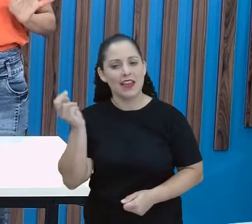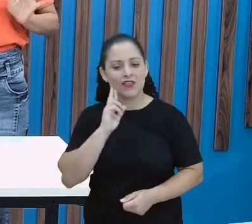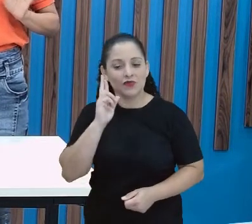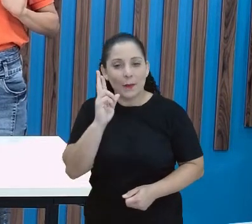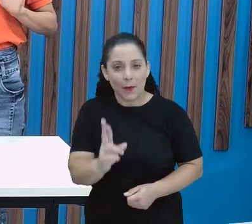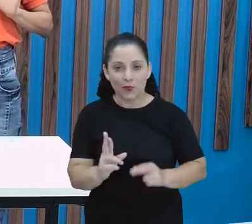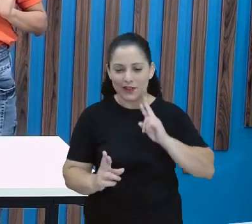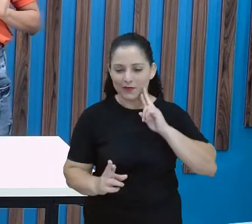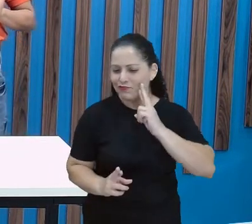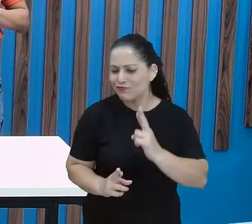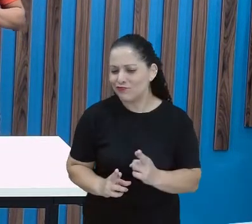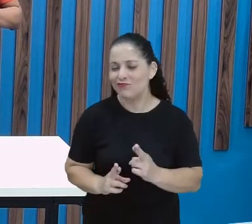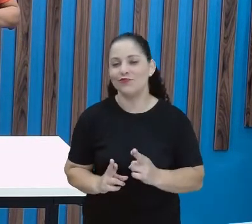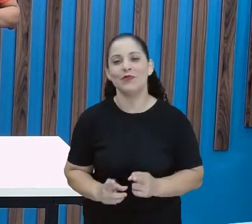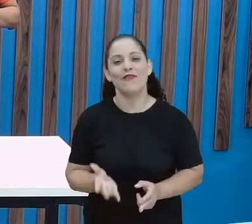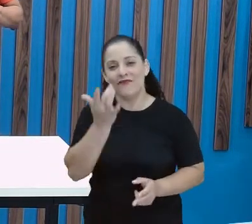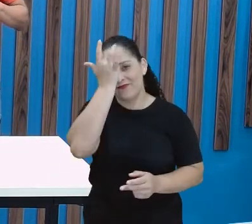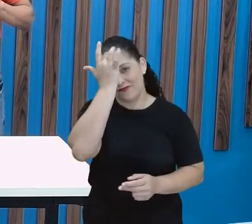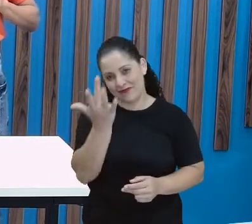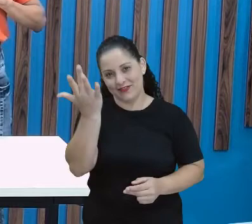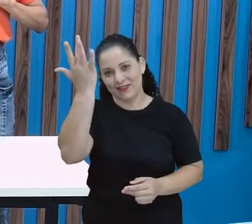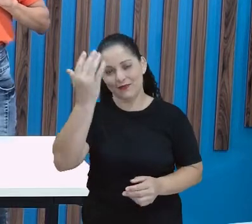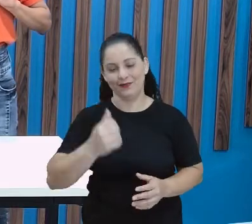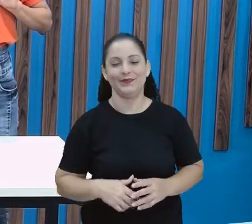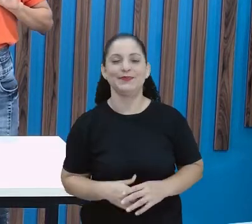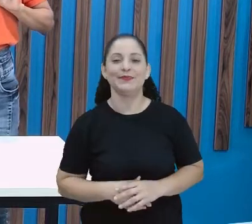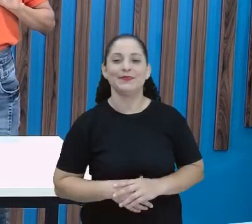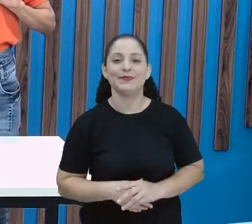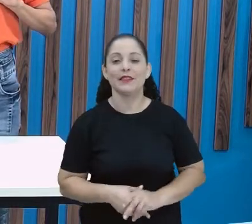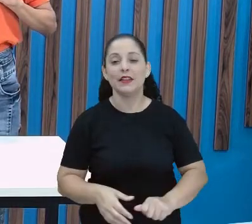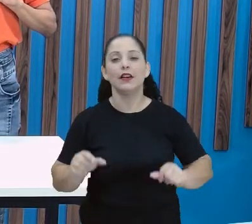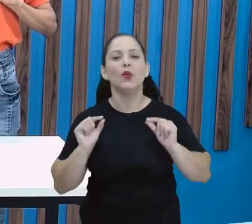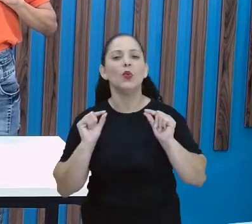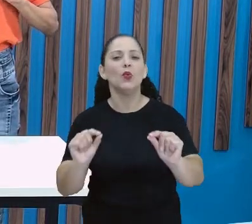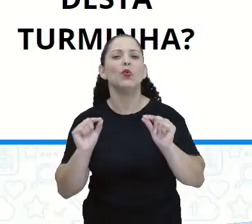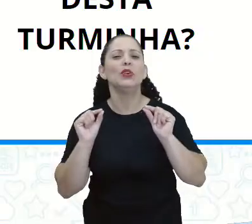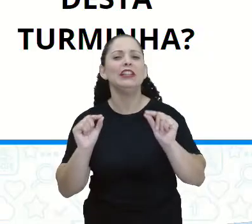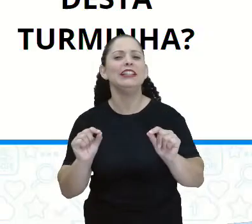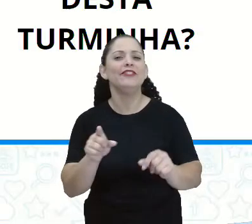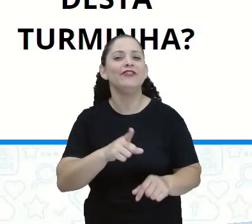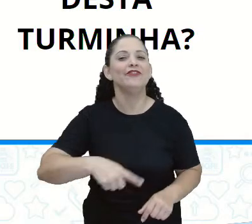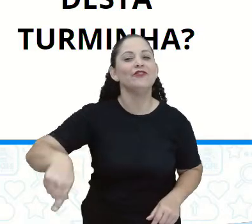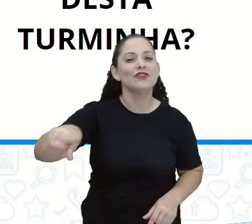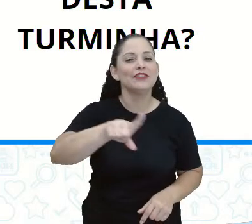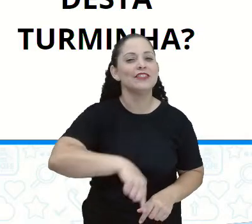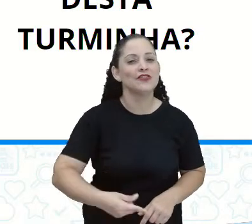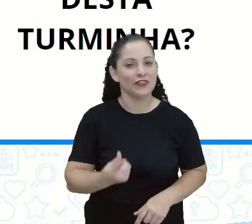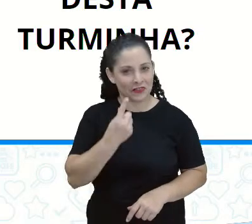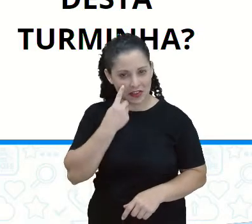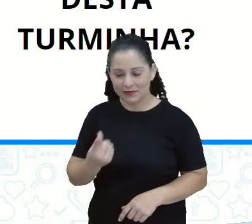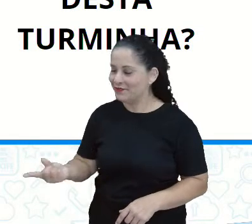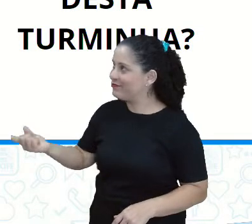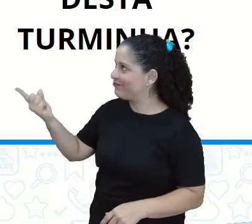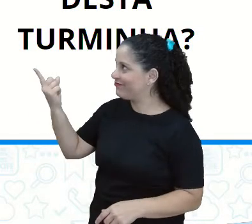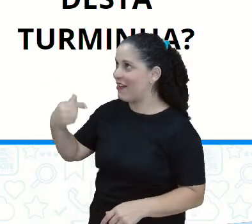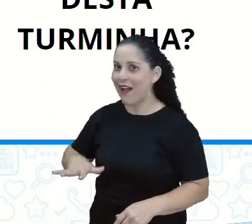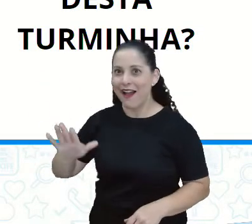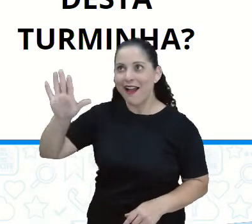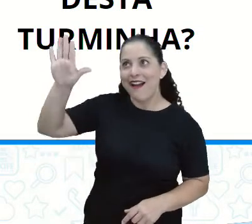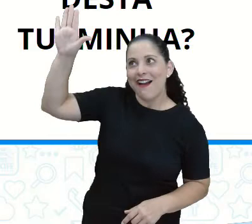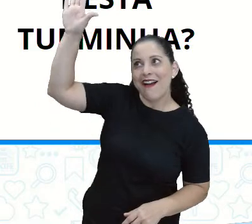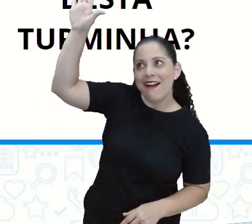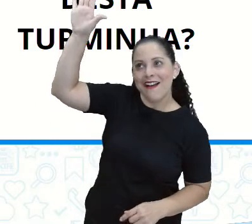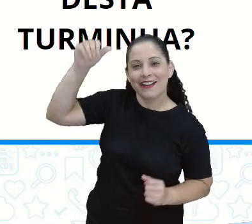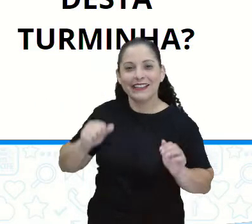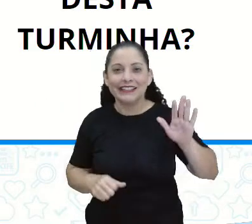tranquilamente este material. E o que será que essa turminha aí está levantando o braço